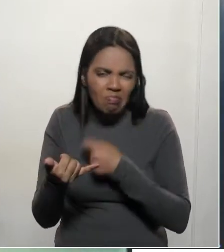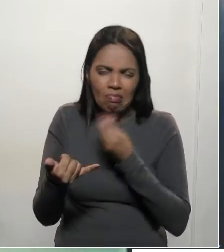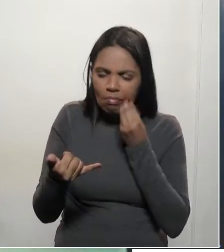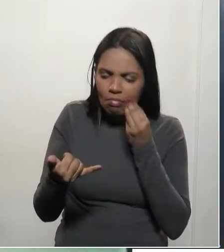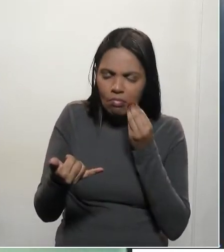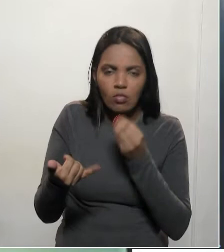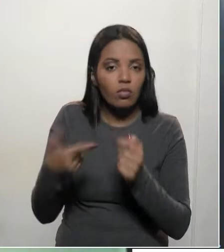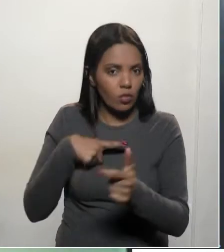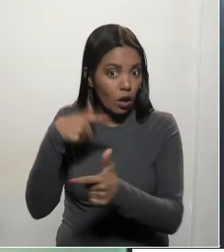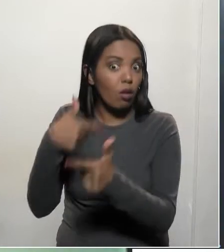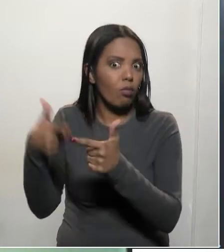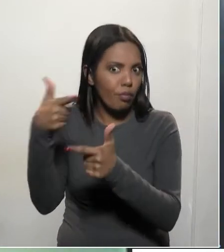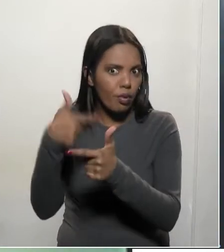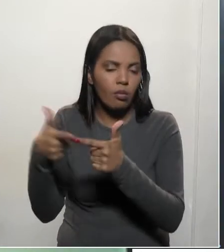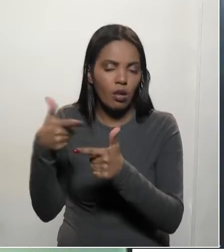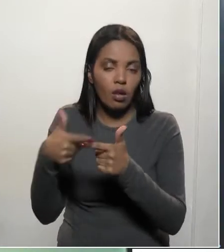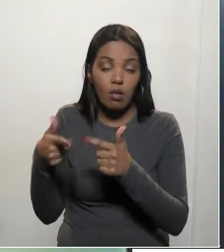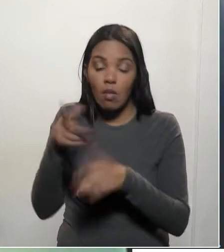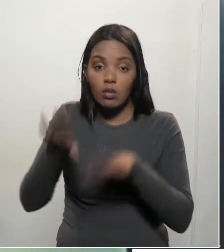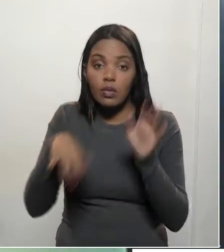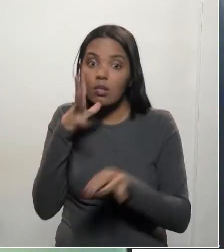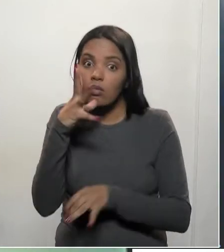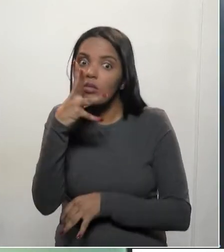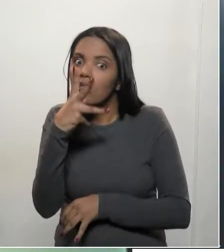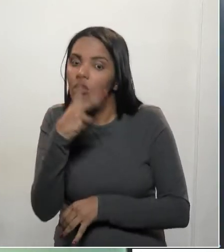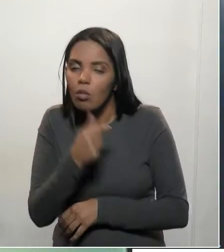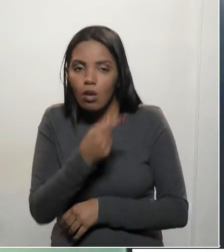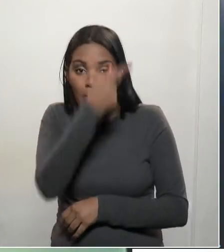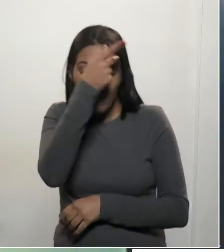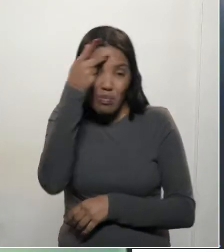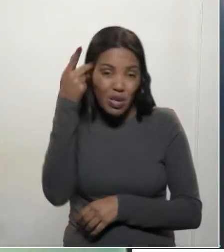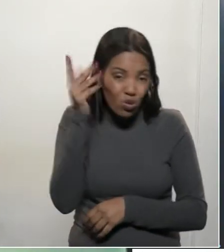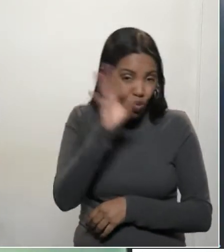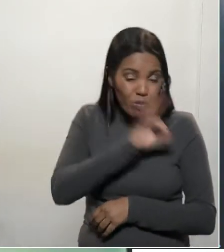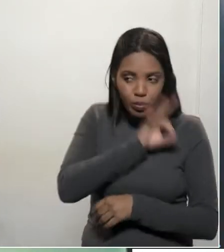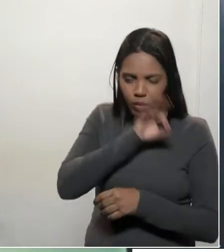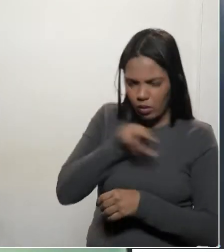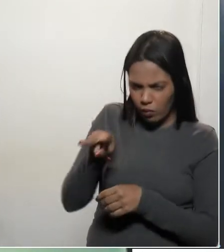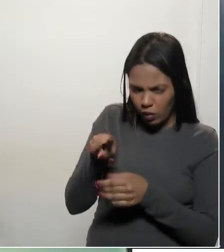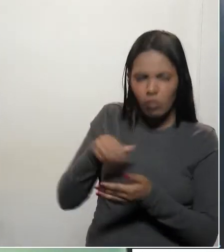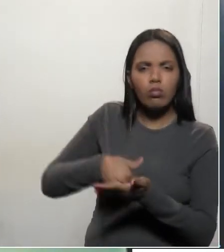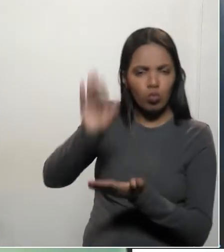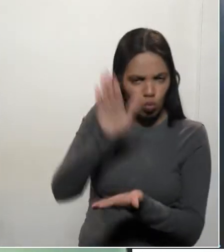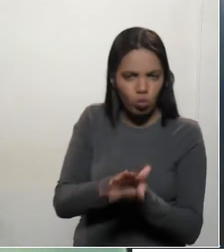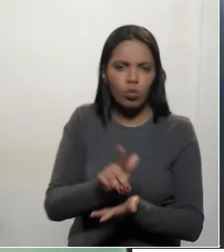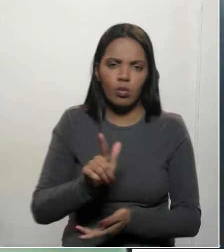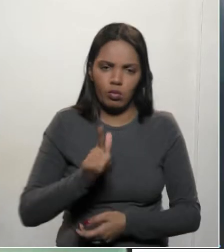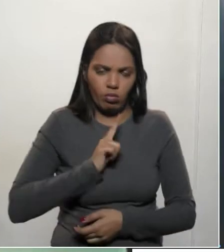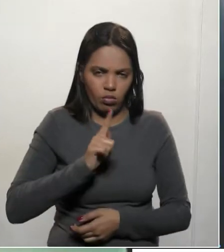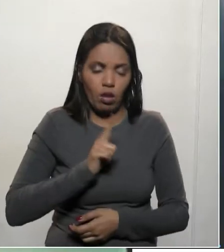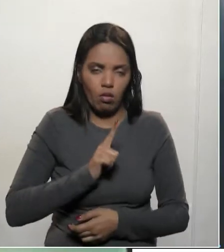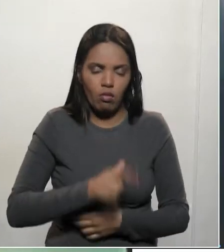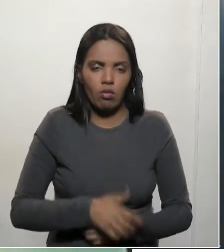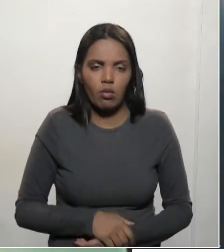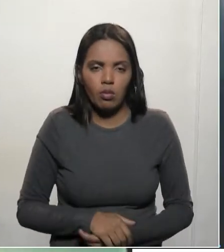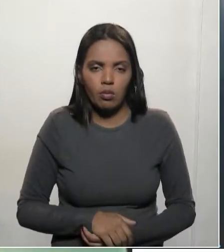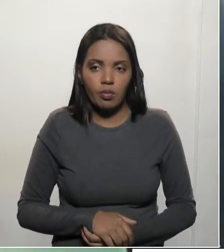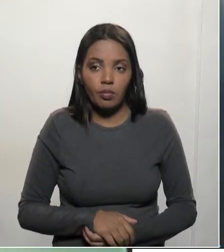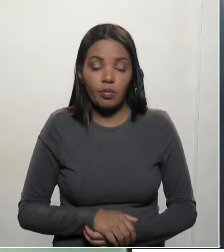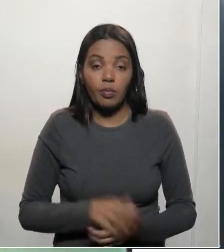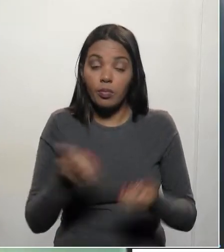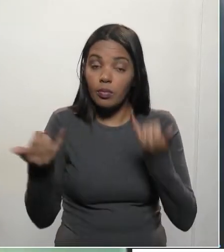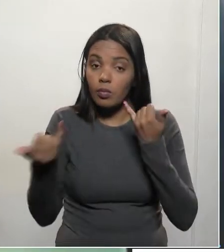esses problemas. É imprescindível que o motorista regularize isso junto a um site. A